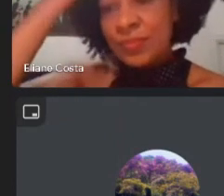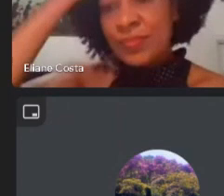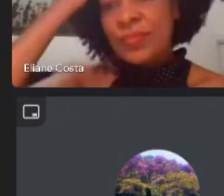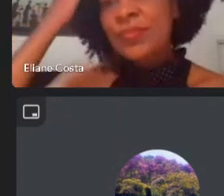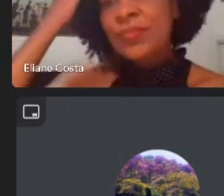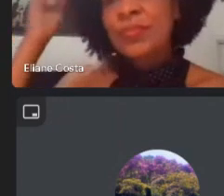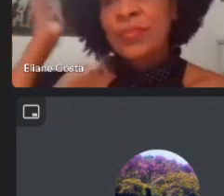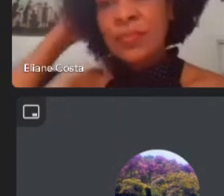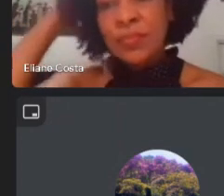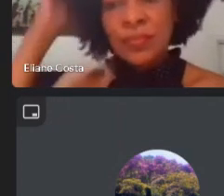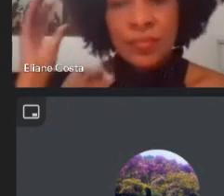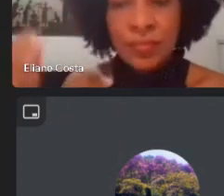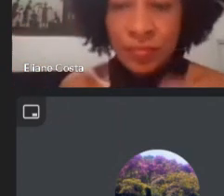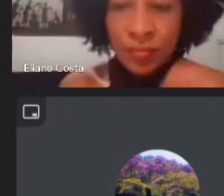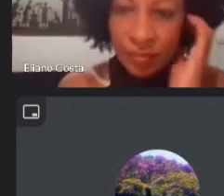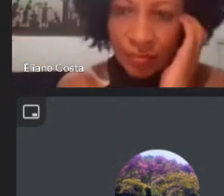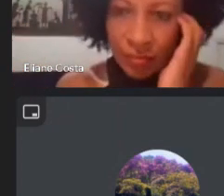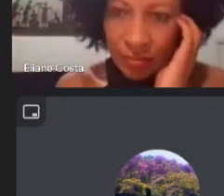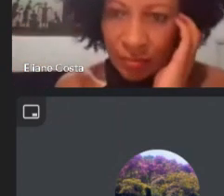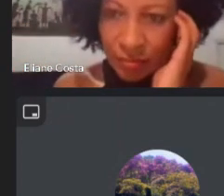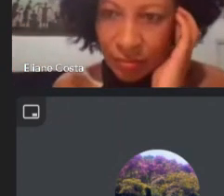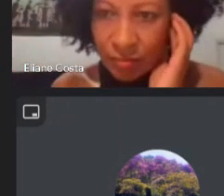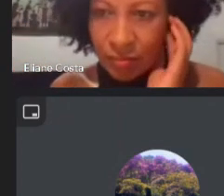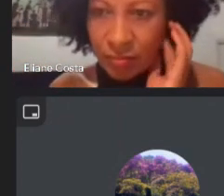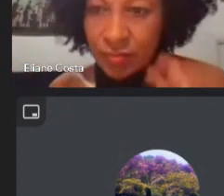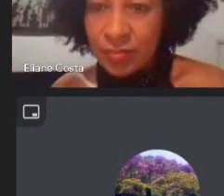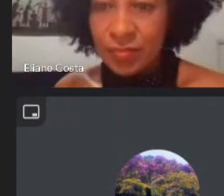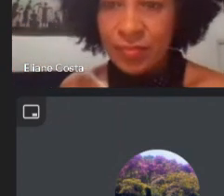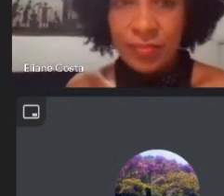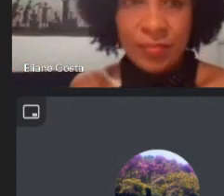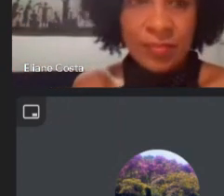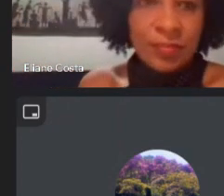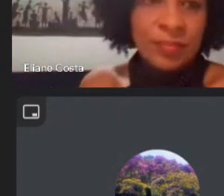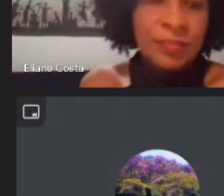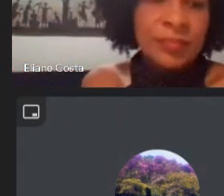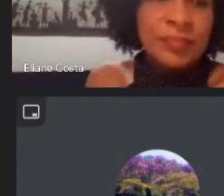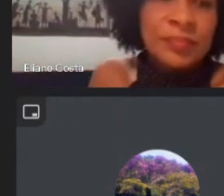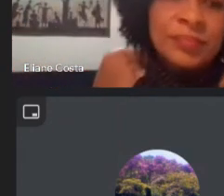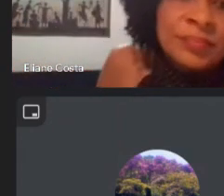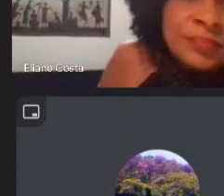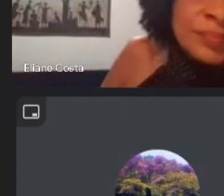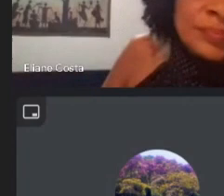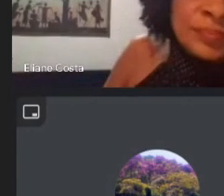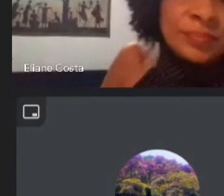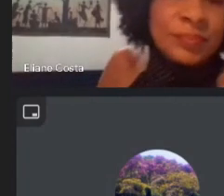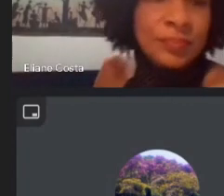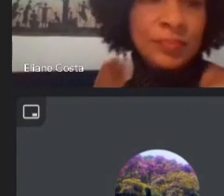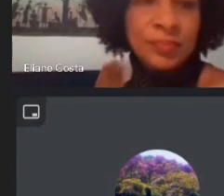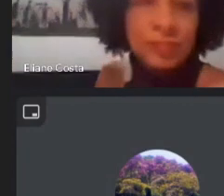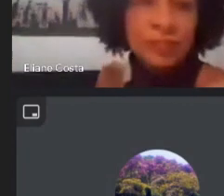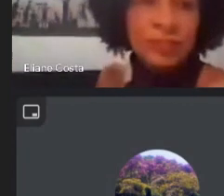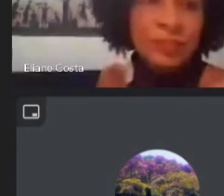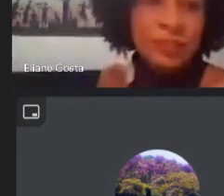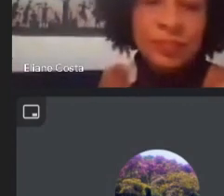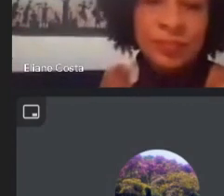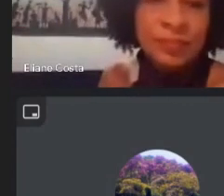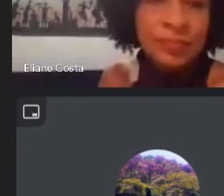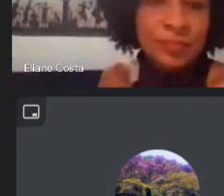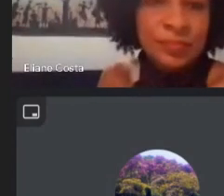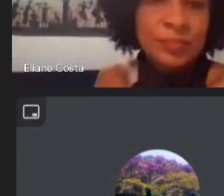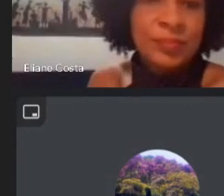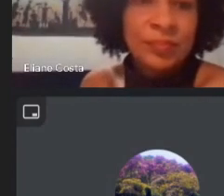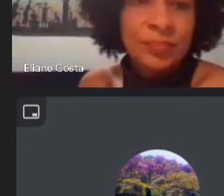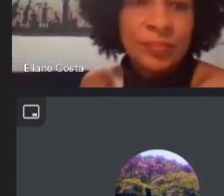e aí o subtítulo desse livro é desafios e paradoxos perante o racismo no Brasil e lá há um